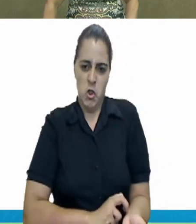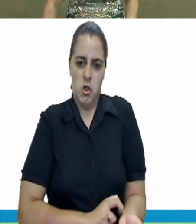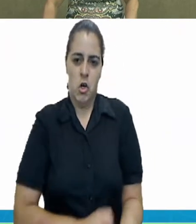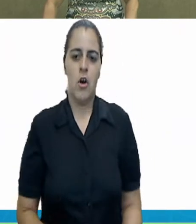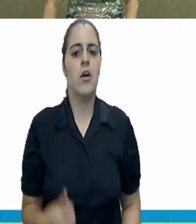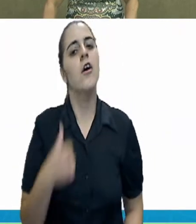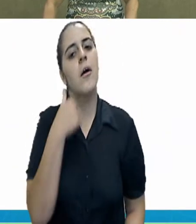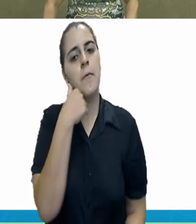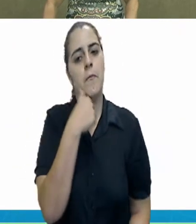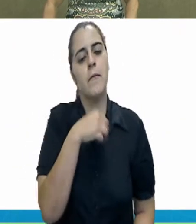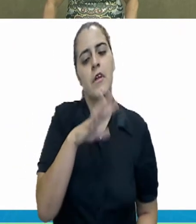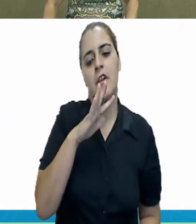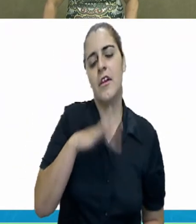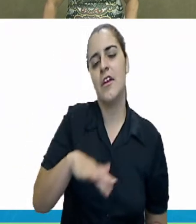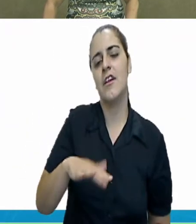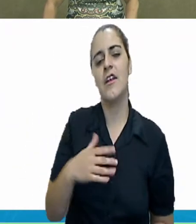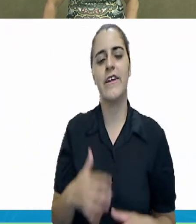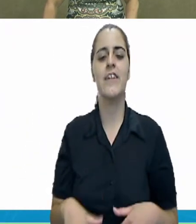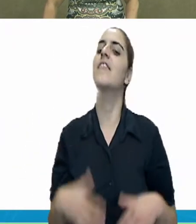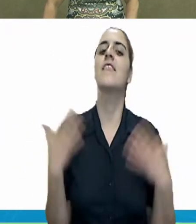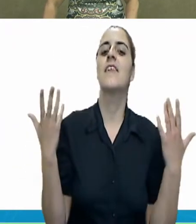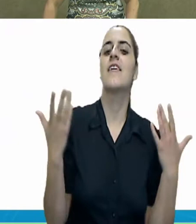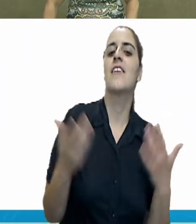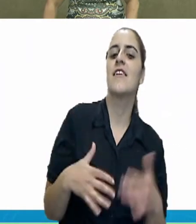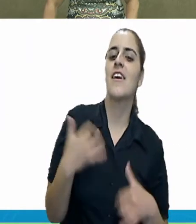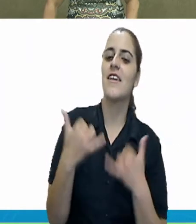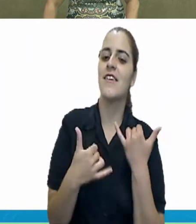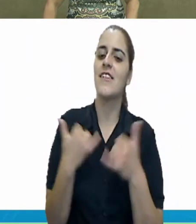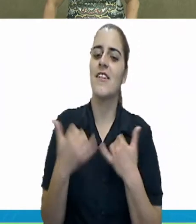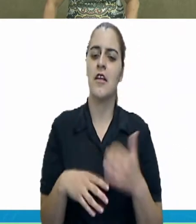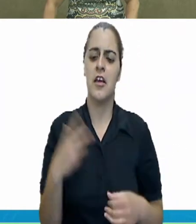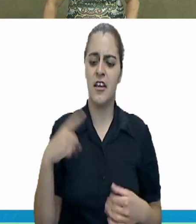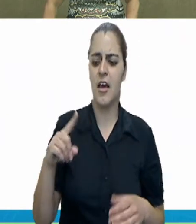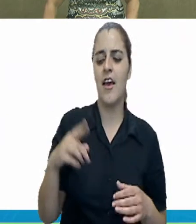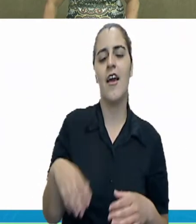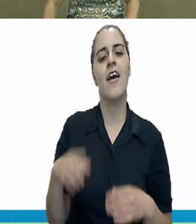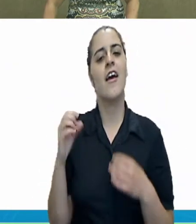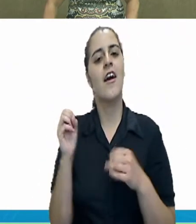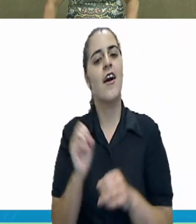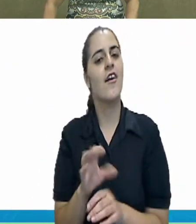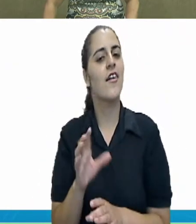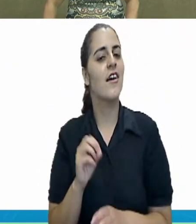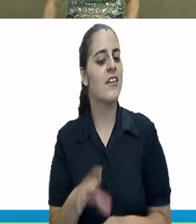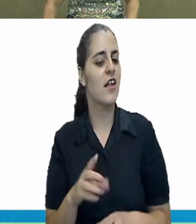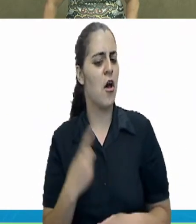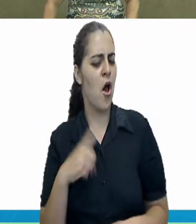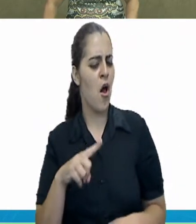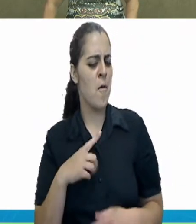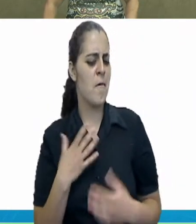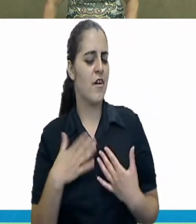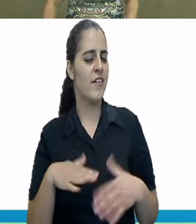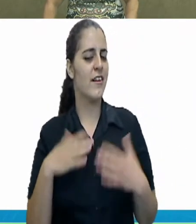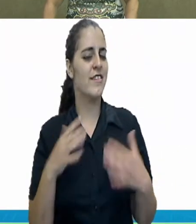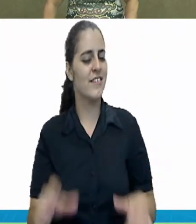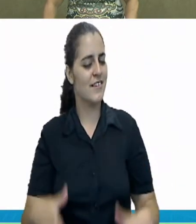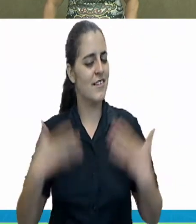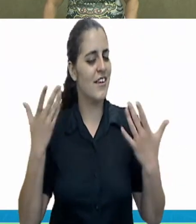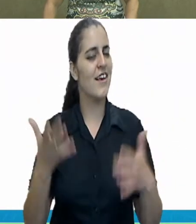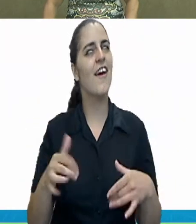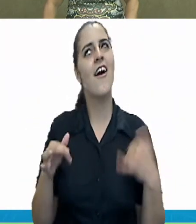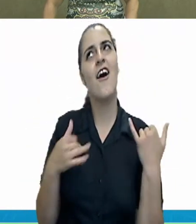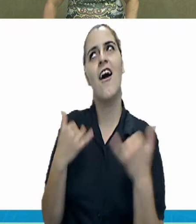A menina da alegria quer mandar na Hilley para deixá-la sempre